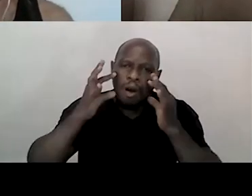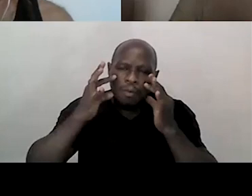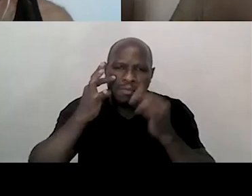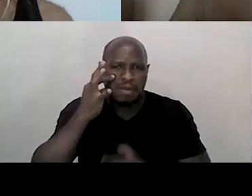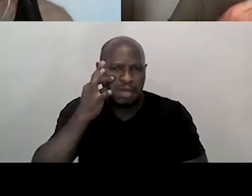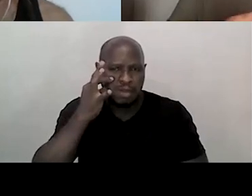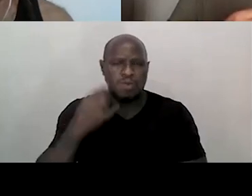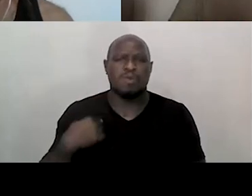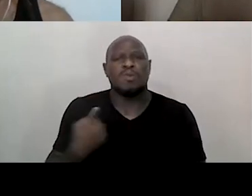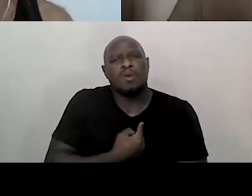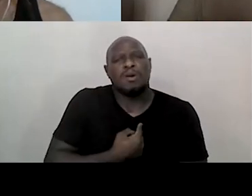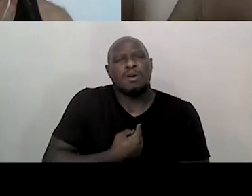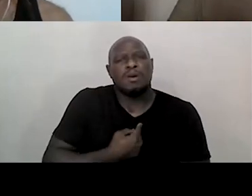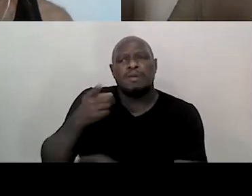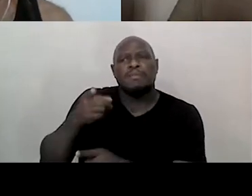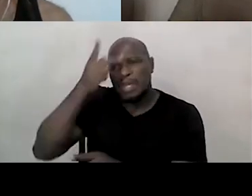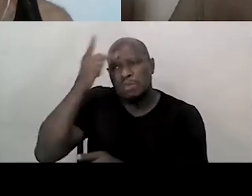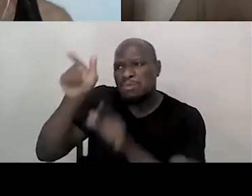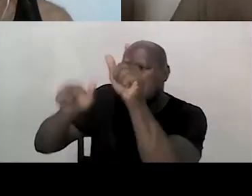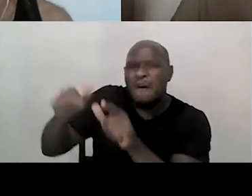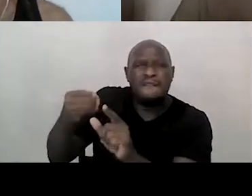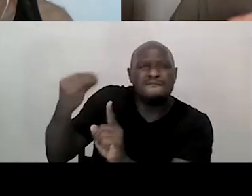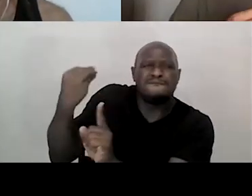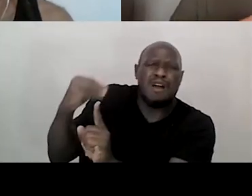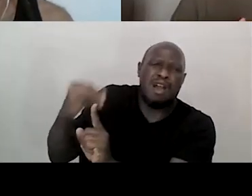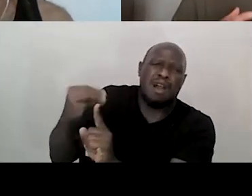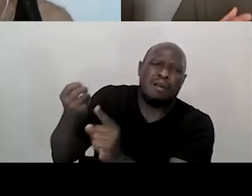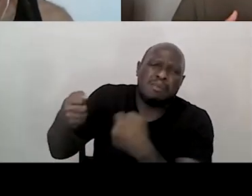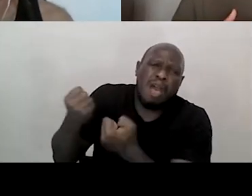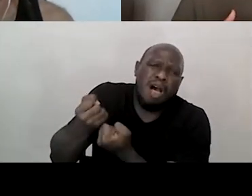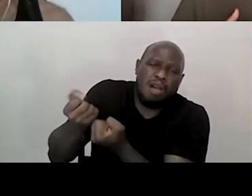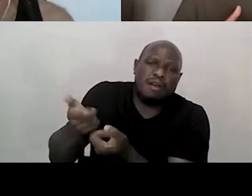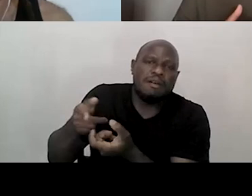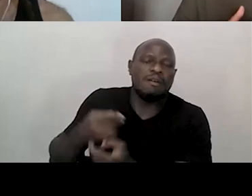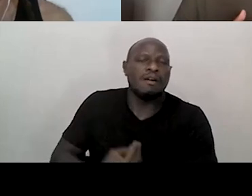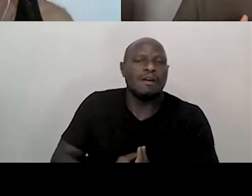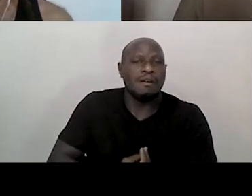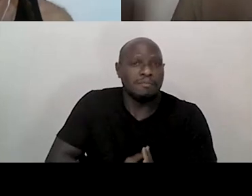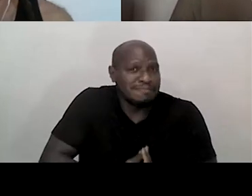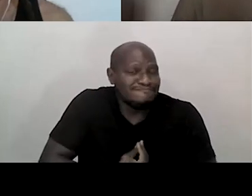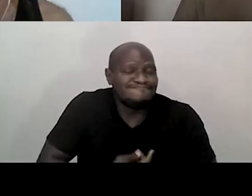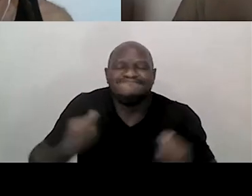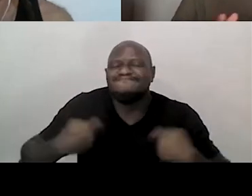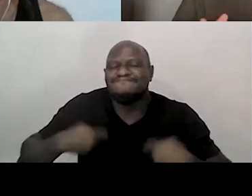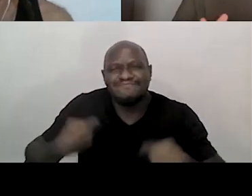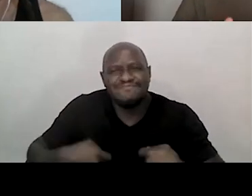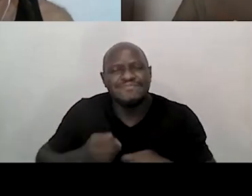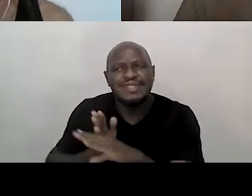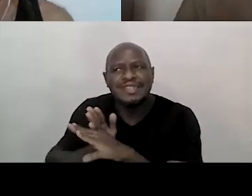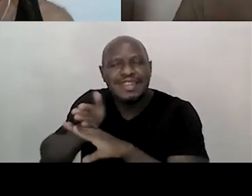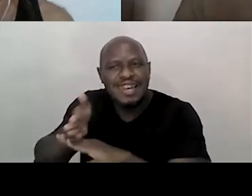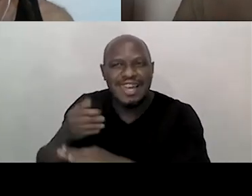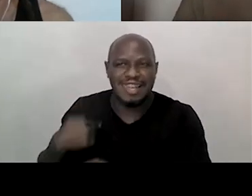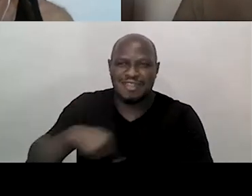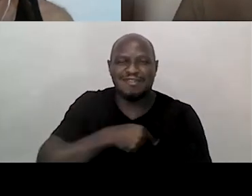com a nossa vulnerabilidade. a presença do palhaço se faz presente para que a gente possa, como bem